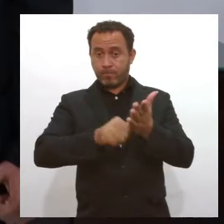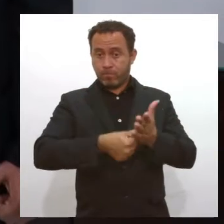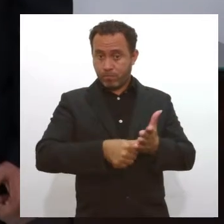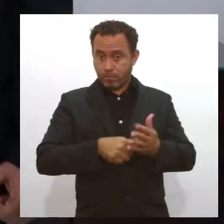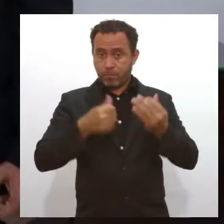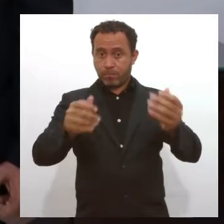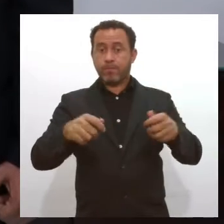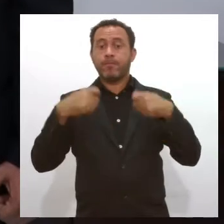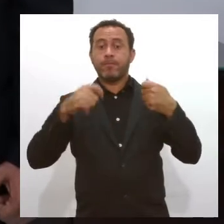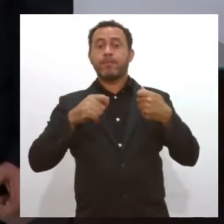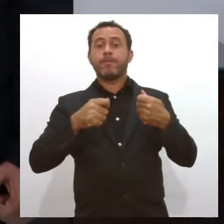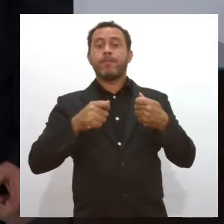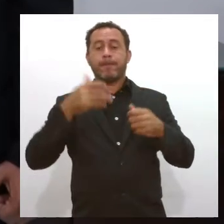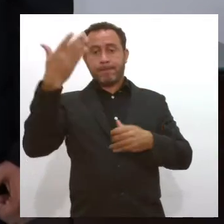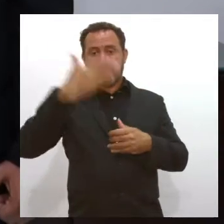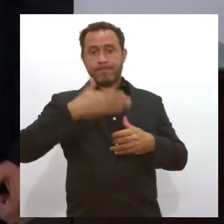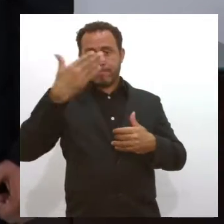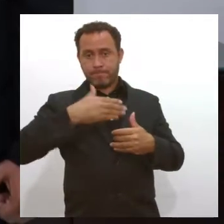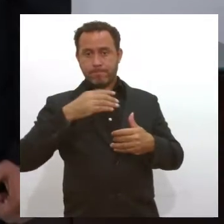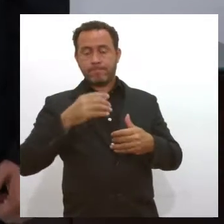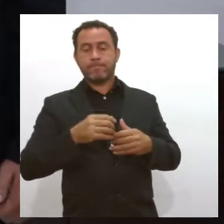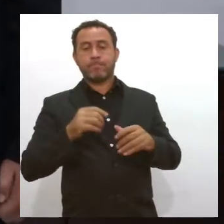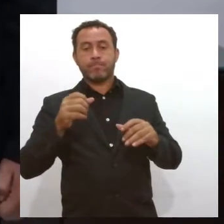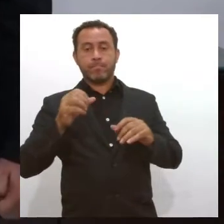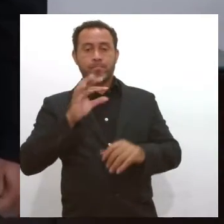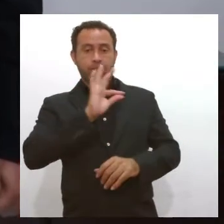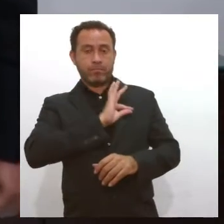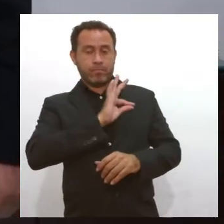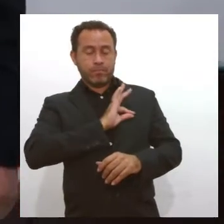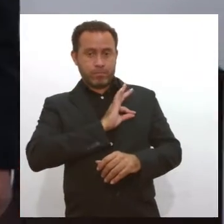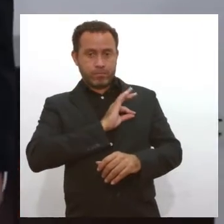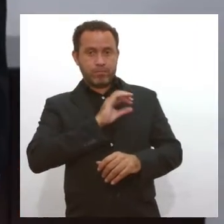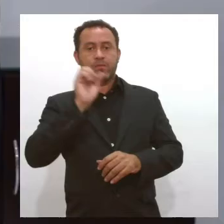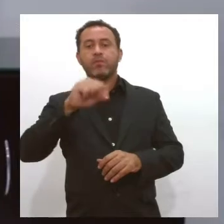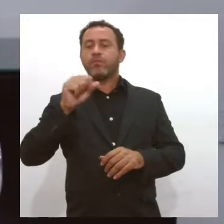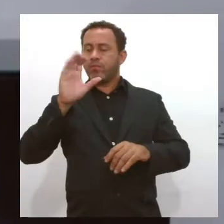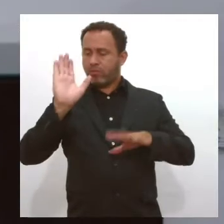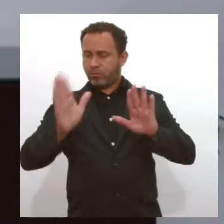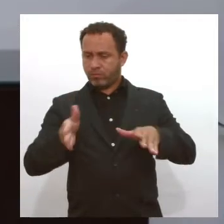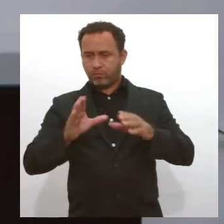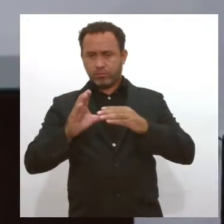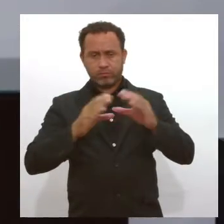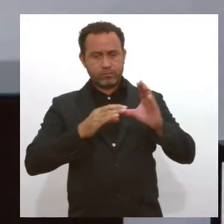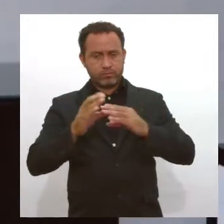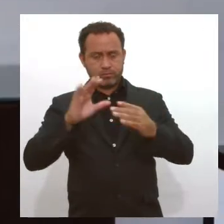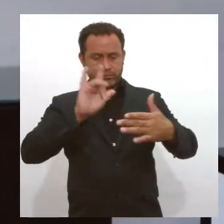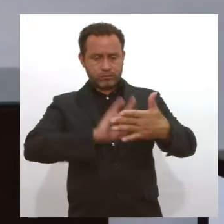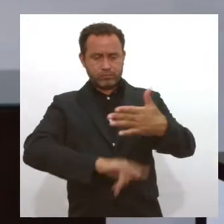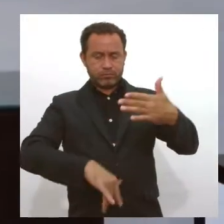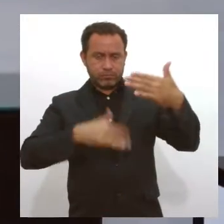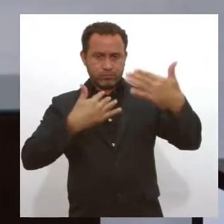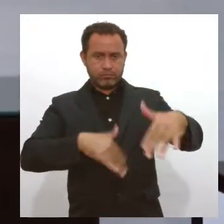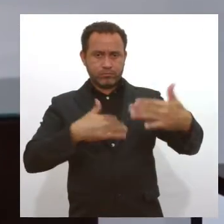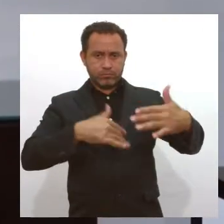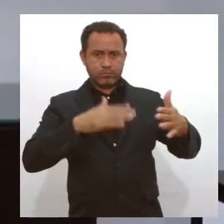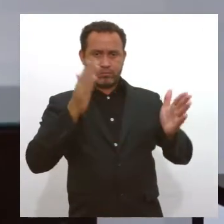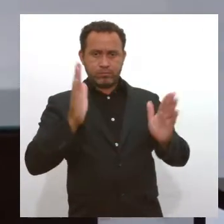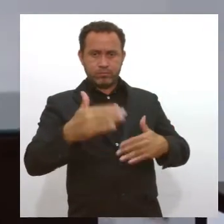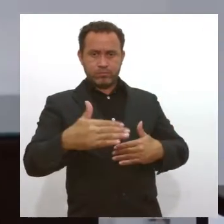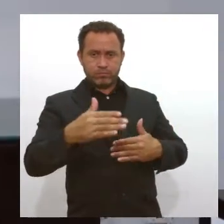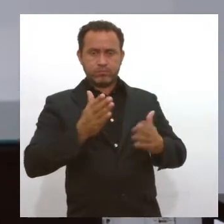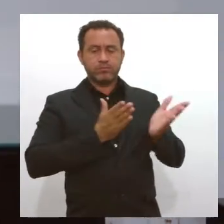exigidos para comprovação de cada candidato. Exatamente. Eles passaram por um concurso público, eles vão na